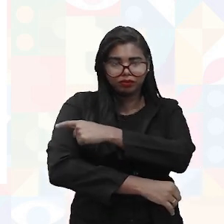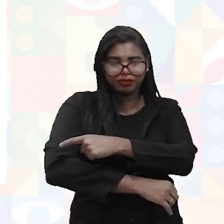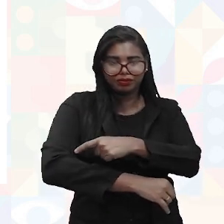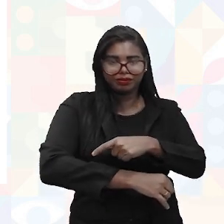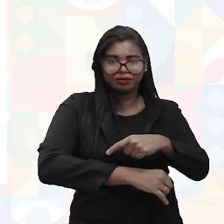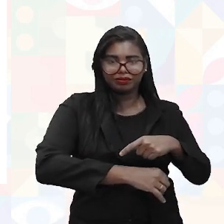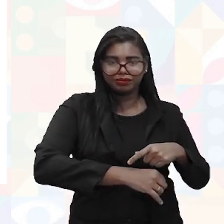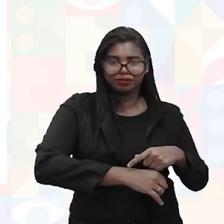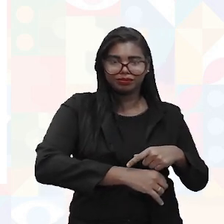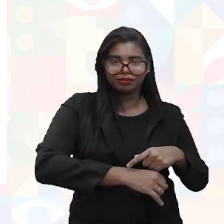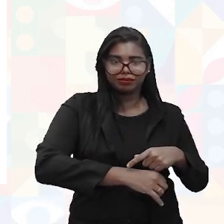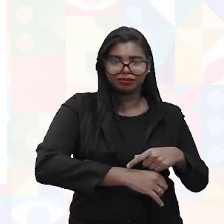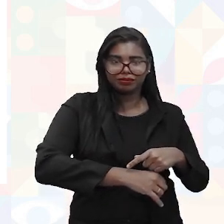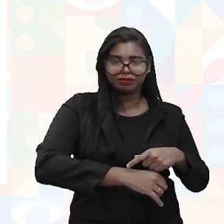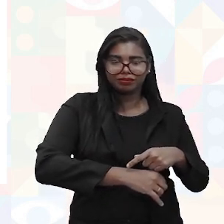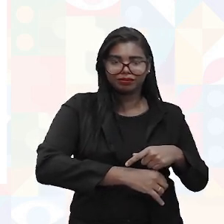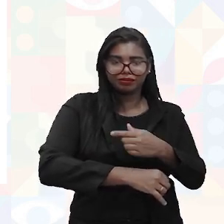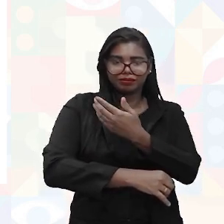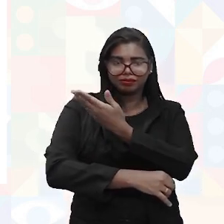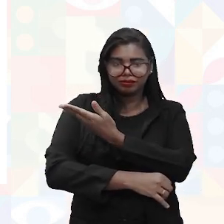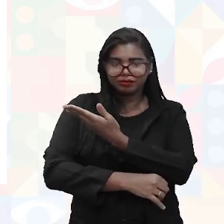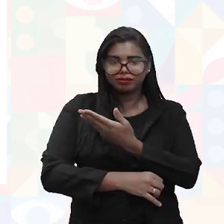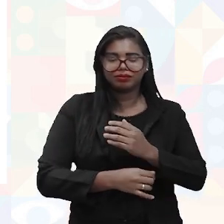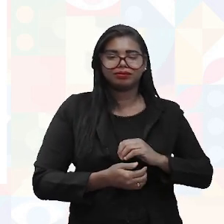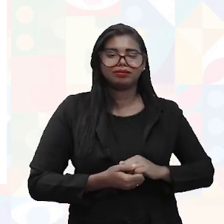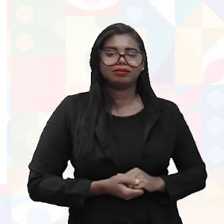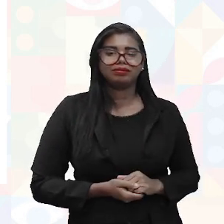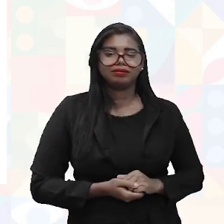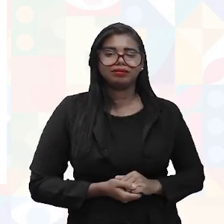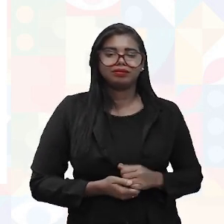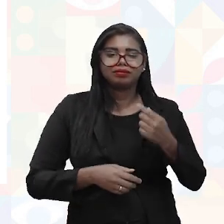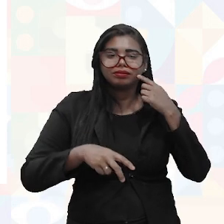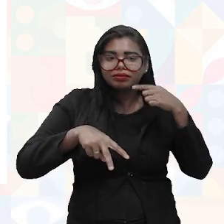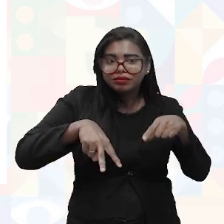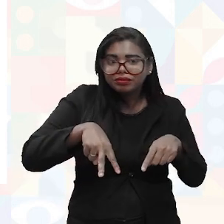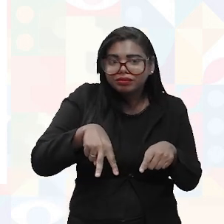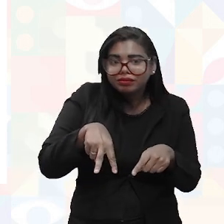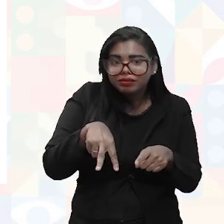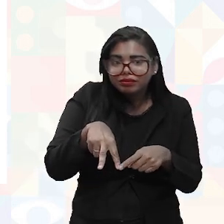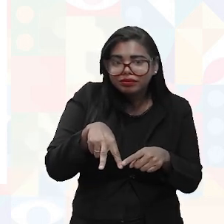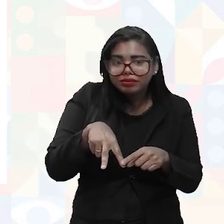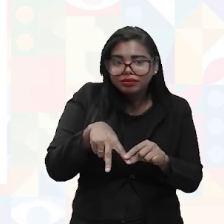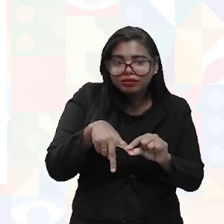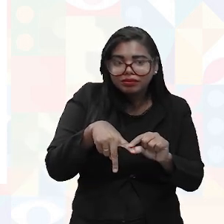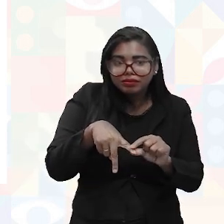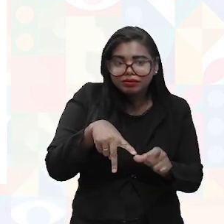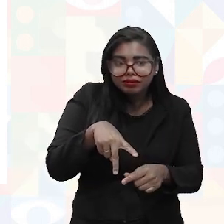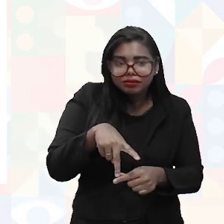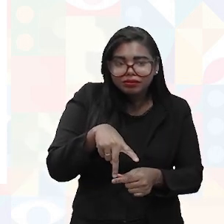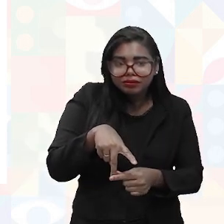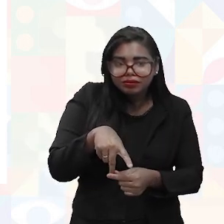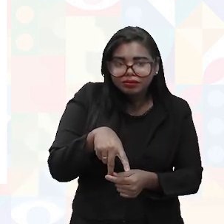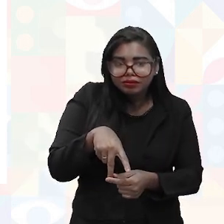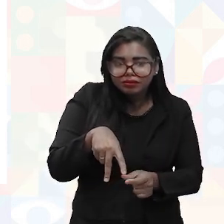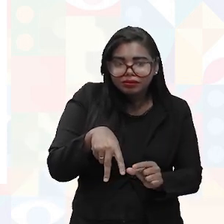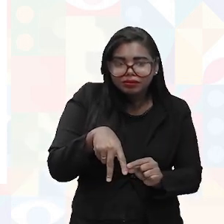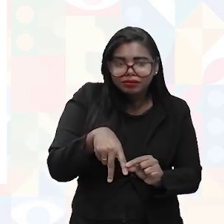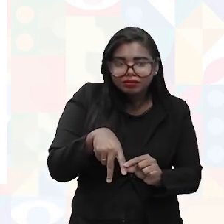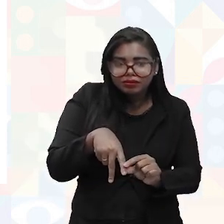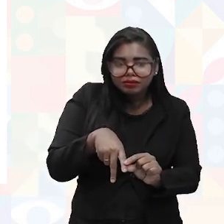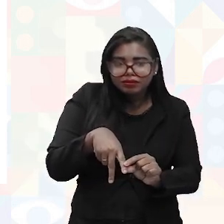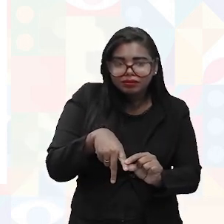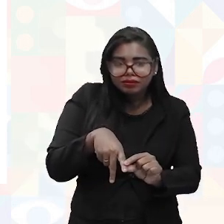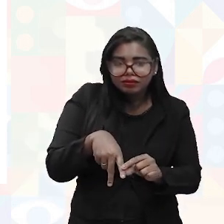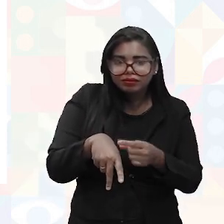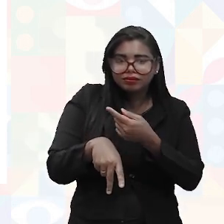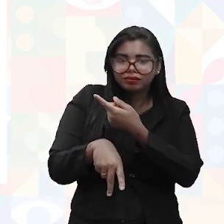para cima. Vejam que as pernas dele, uma perna está para frente ou outra para trás, fazendo uma flexão